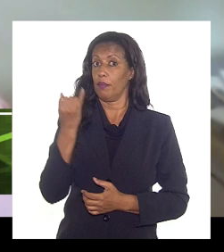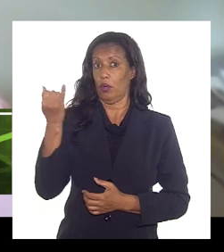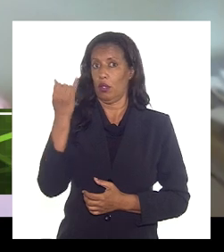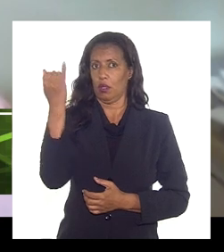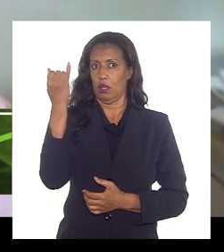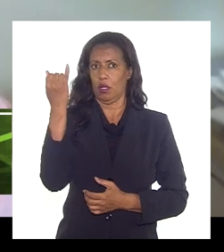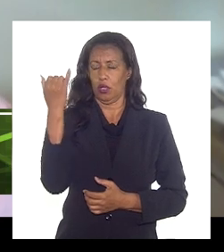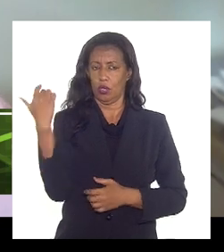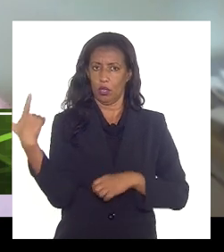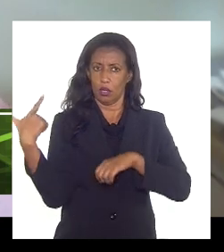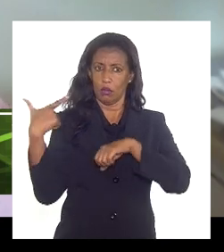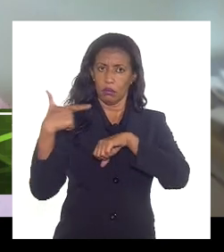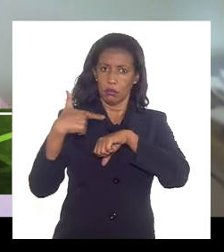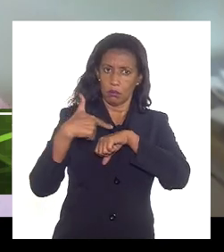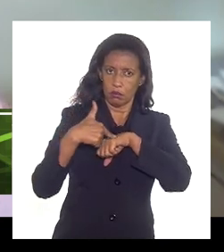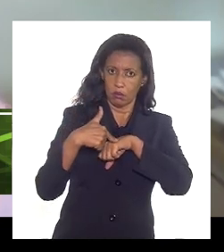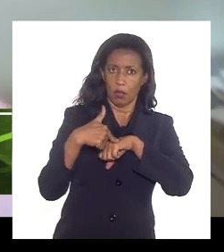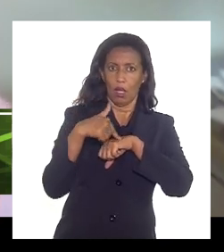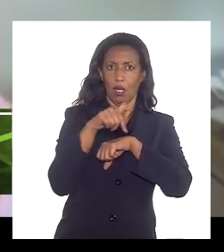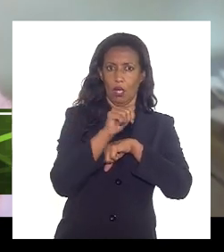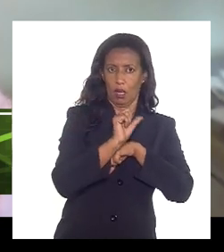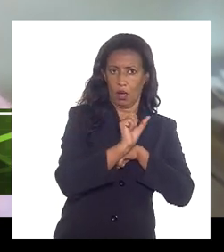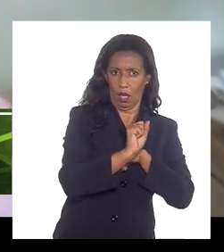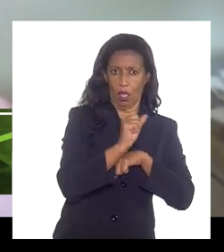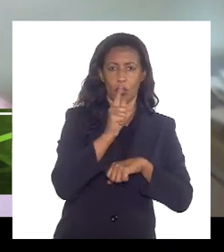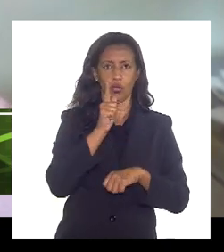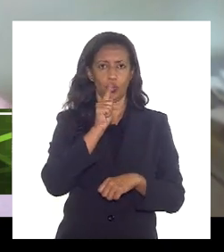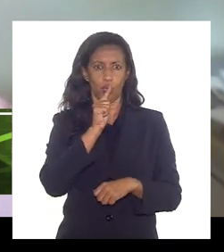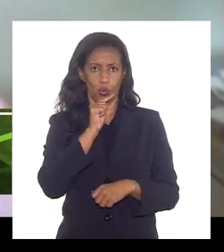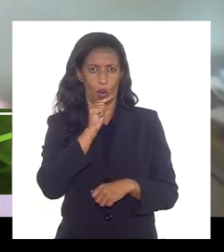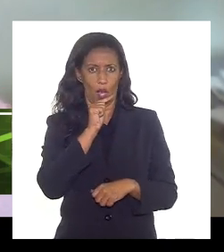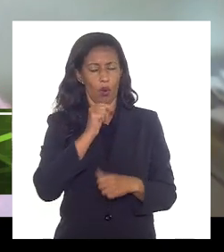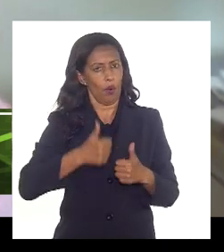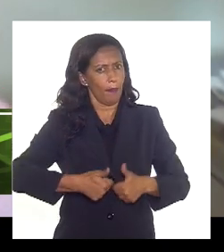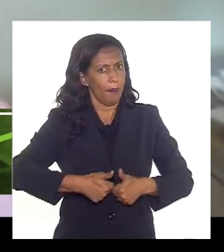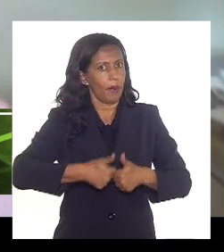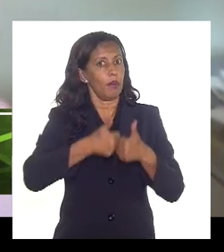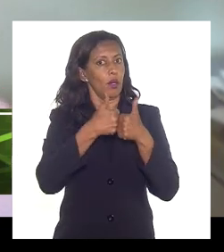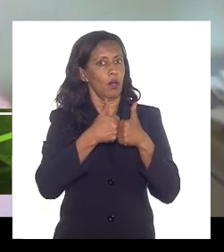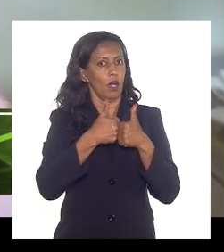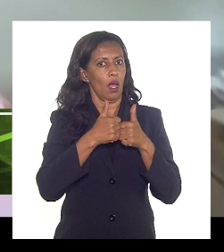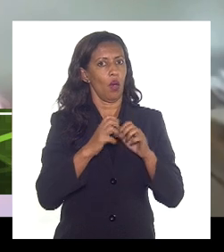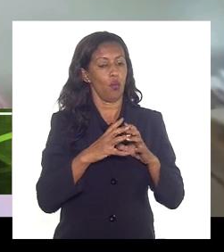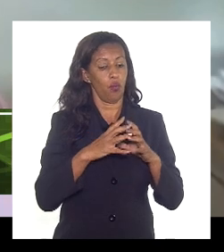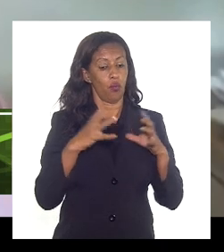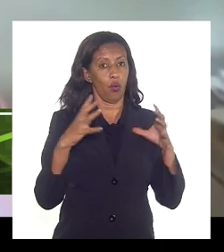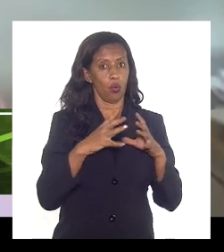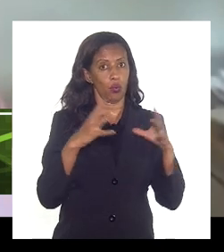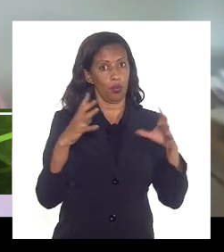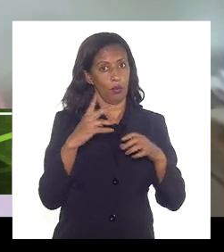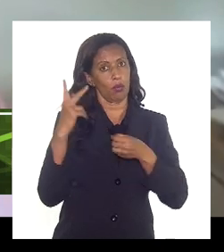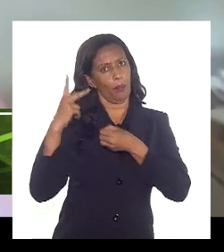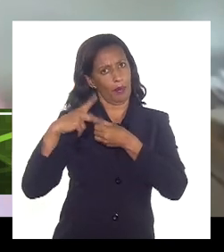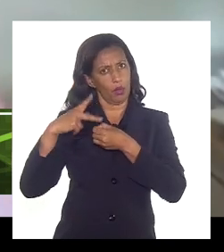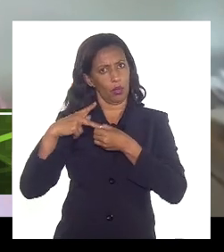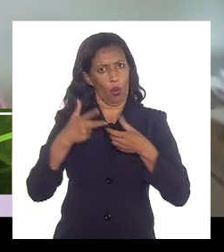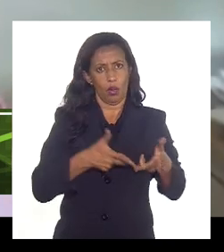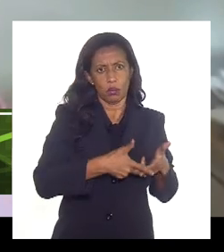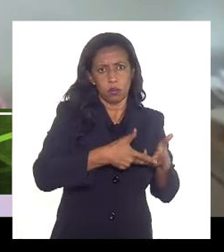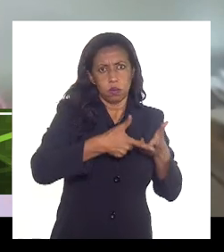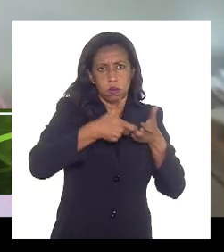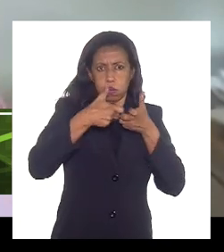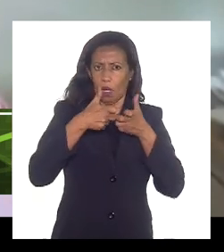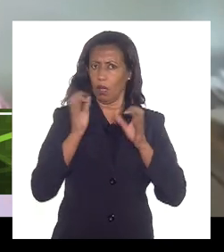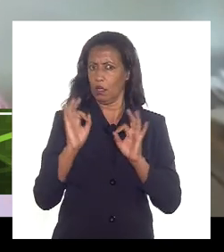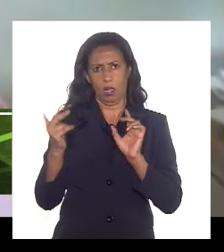reinjetar gás com água para melhorar o volume de petróleo extraído ninguém acha